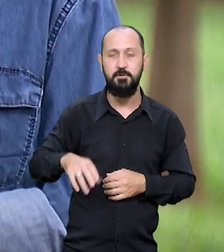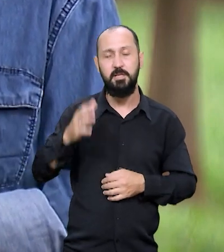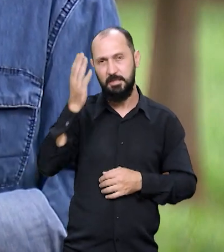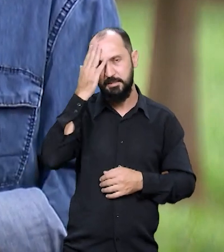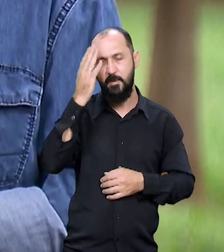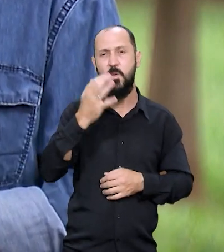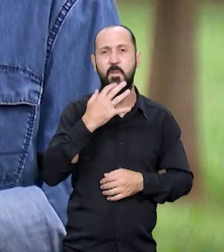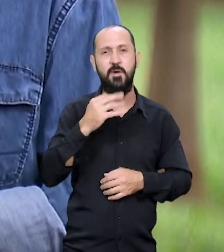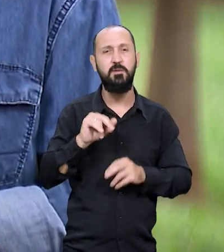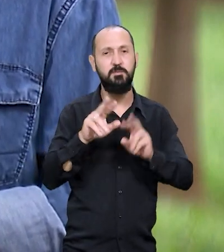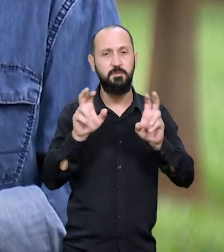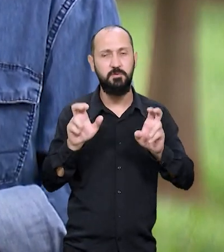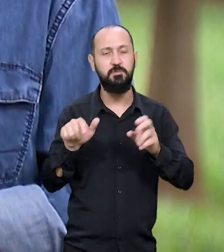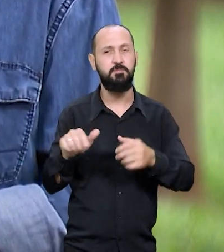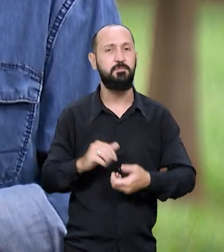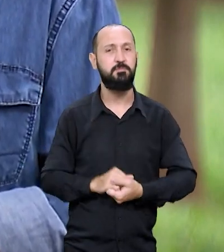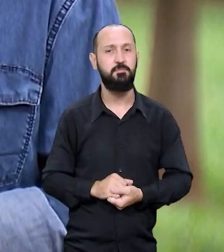assunto.